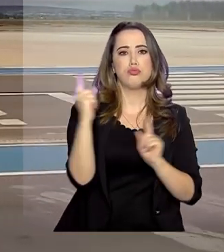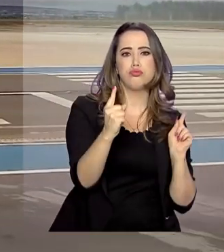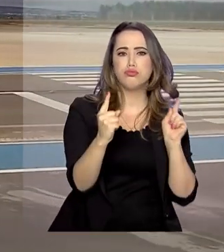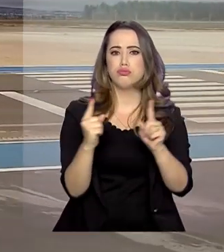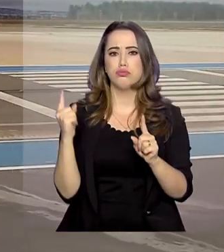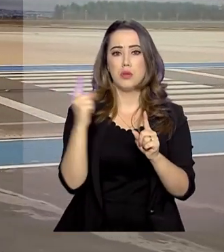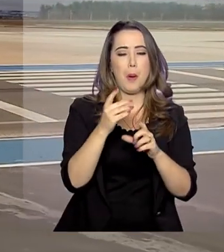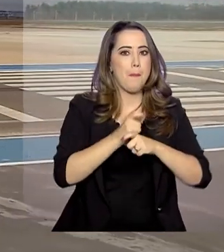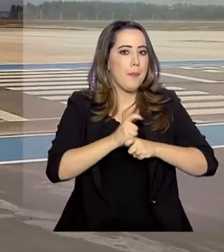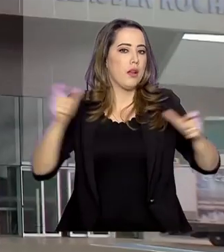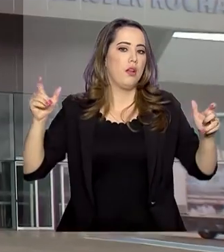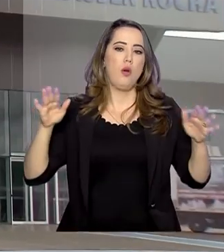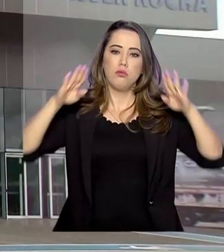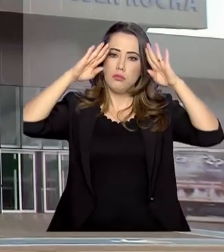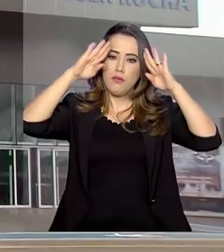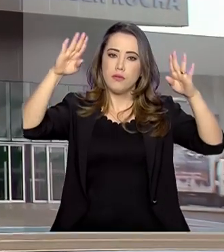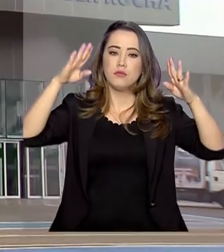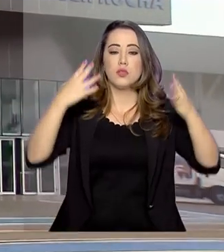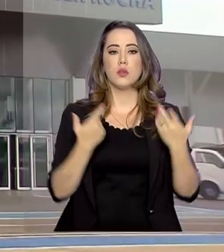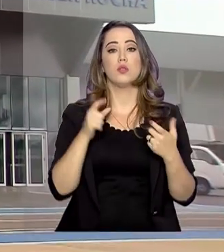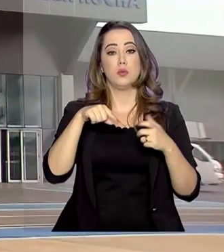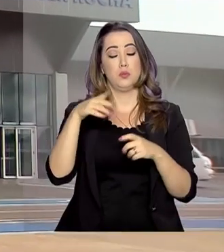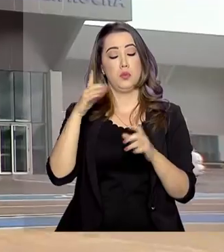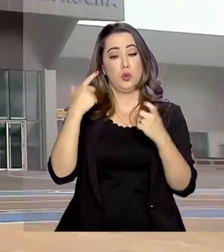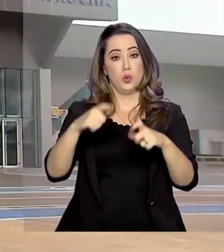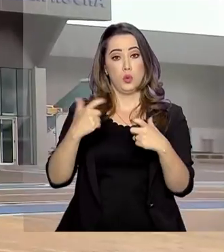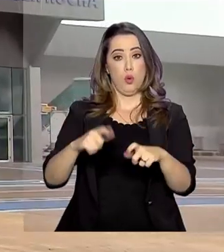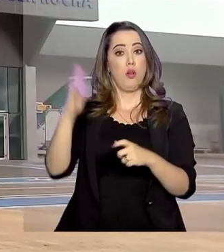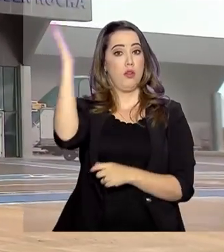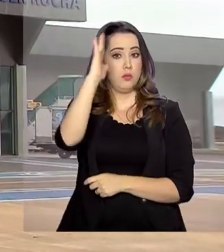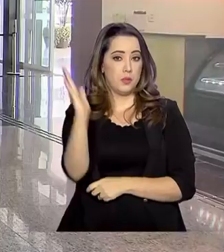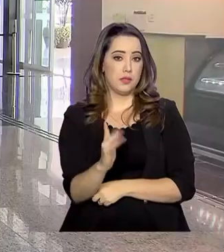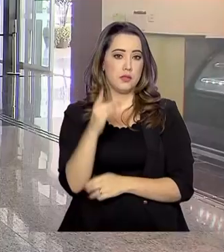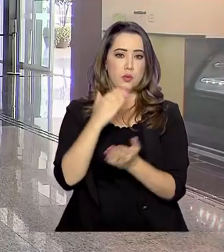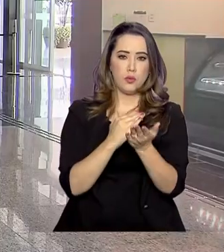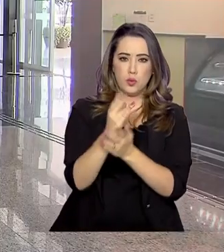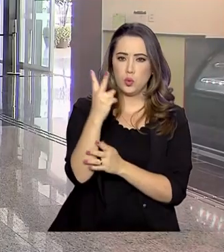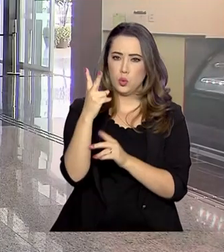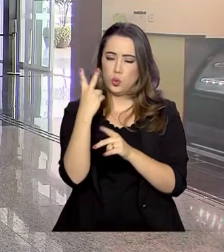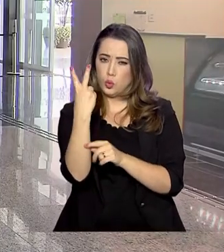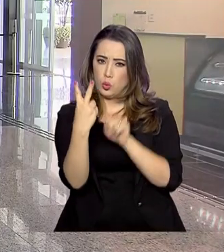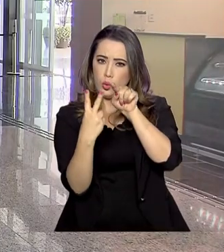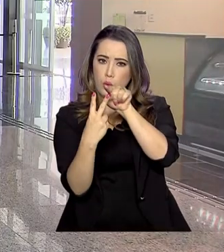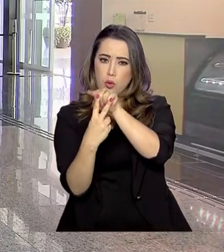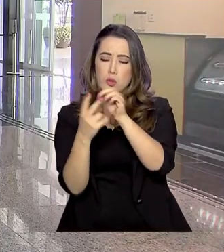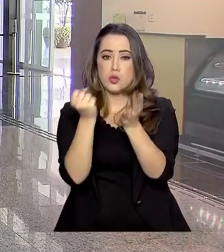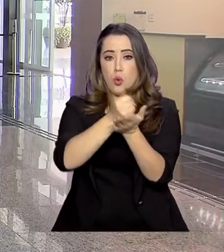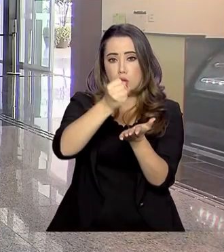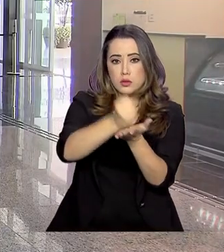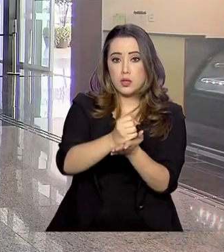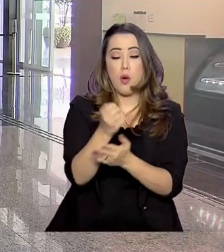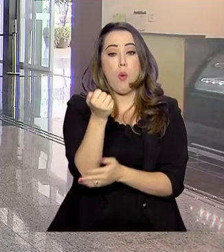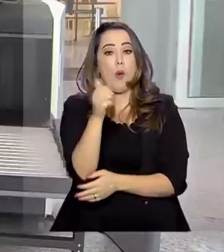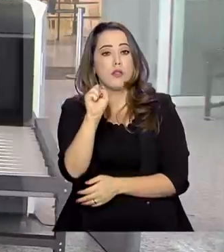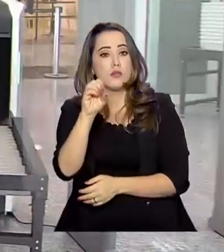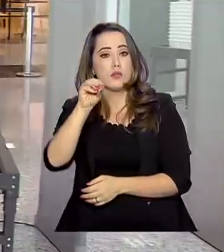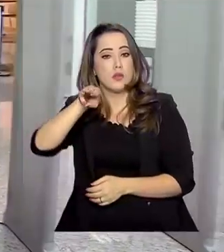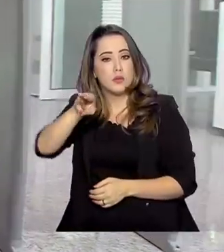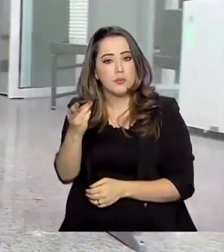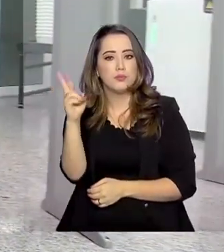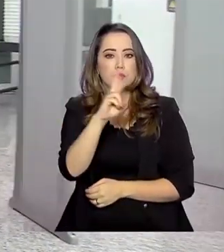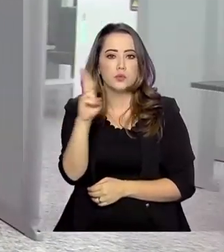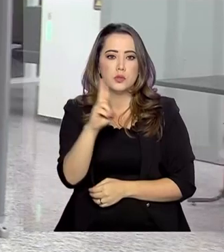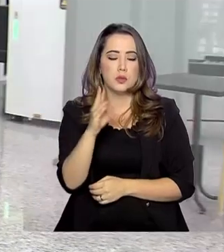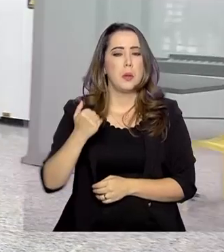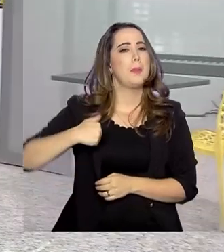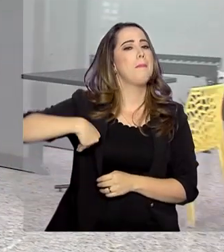obra da aviação regional do Brasil e foi viabilizada a partir de dois convênios, no valor de quase 80 milhões de